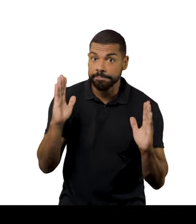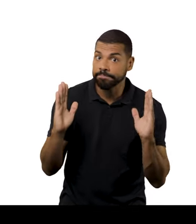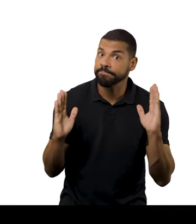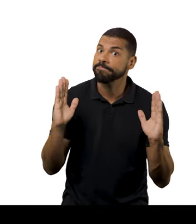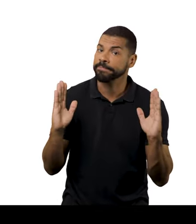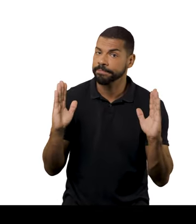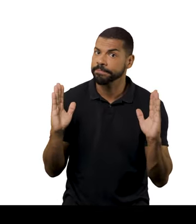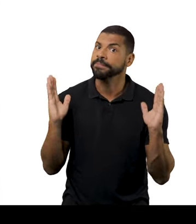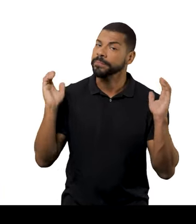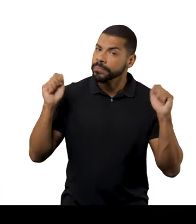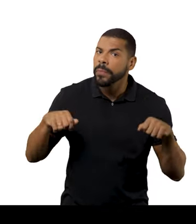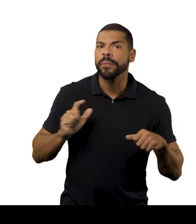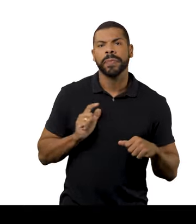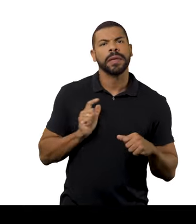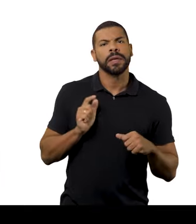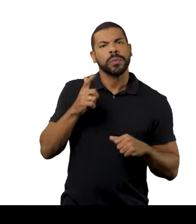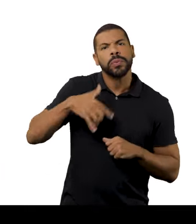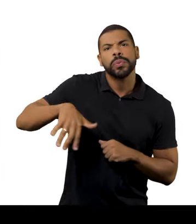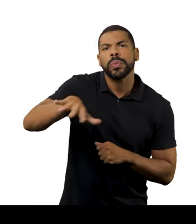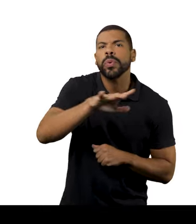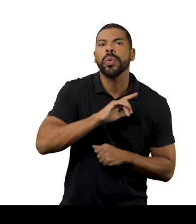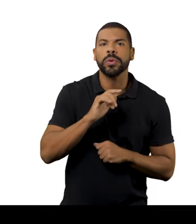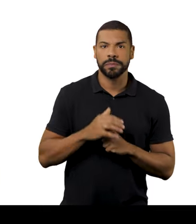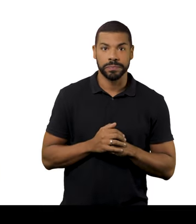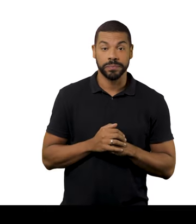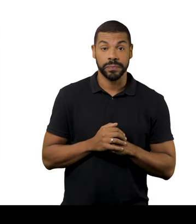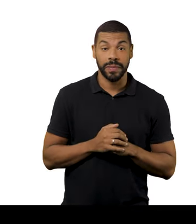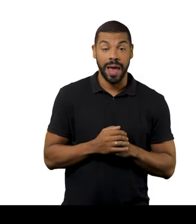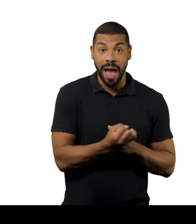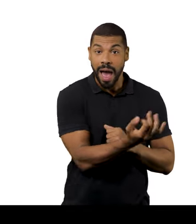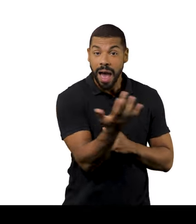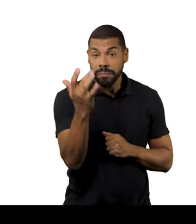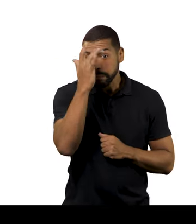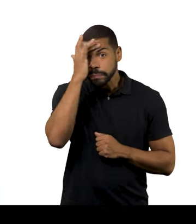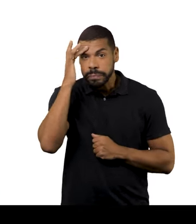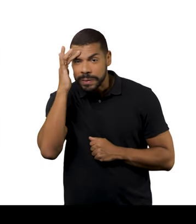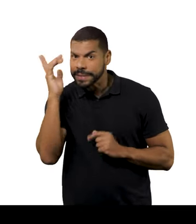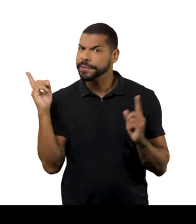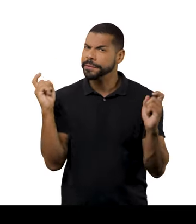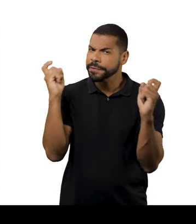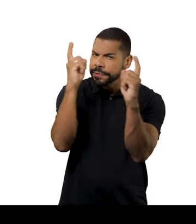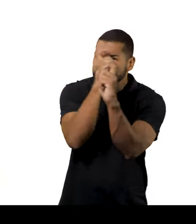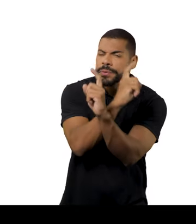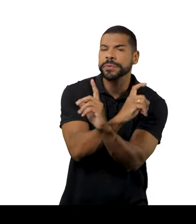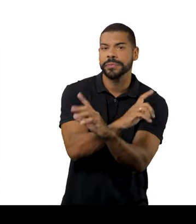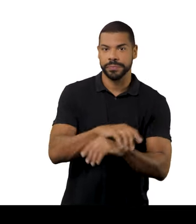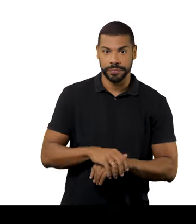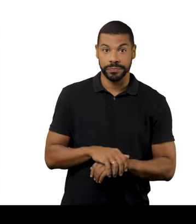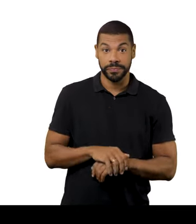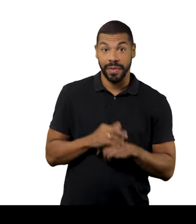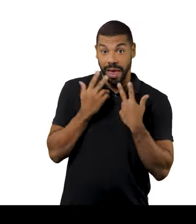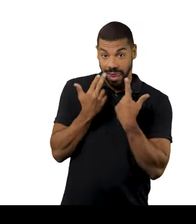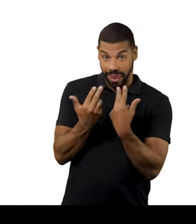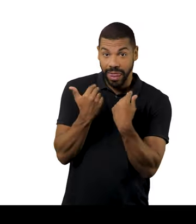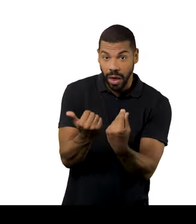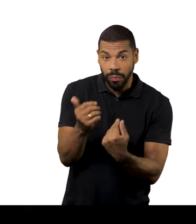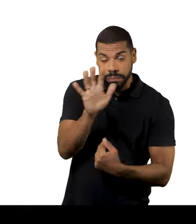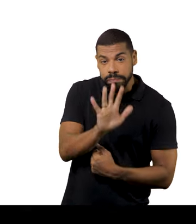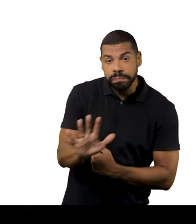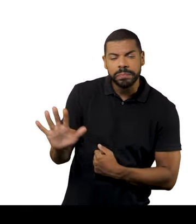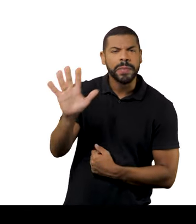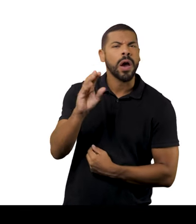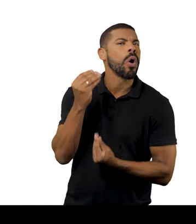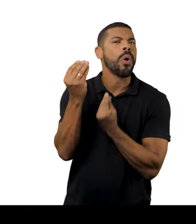Várias pandemias chegando. Carregando esses velhos e as velhas conhecedores. Fica difícil pra gente. Essa